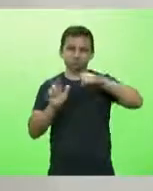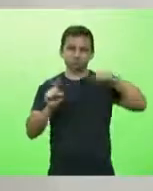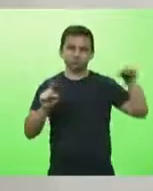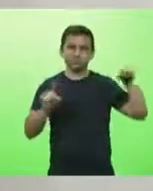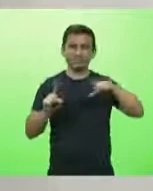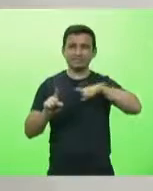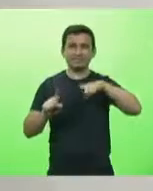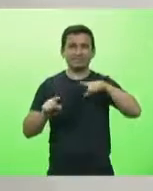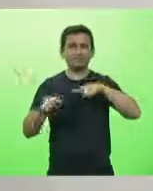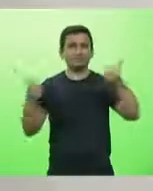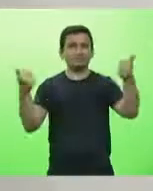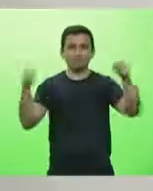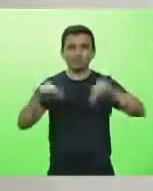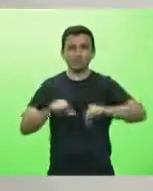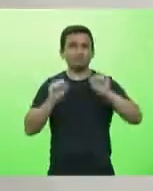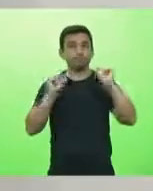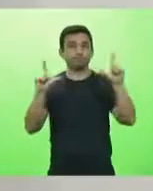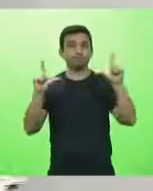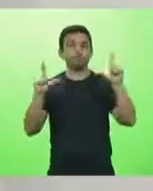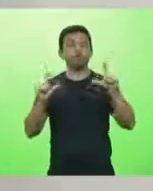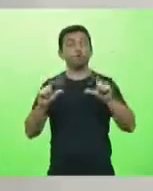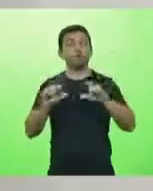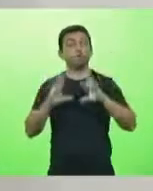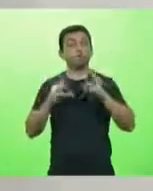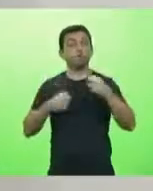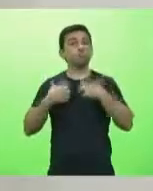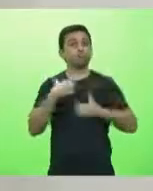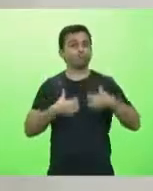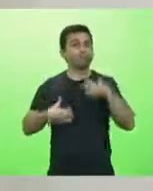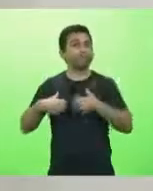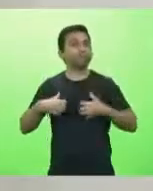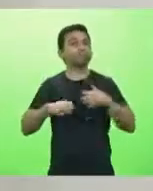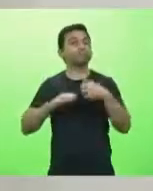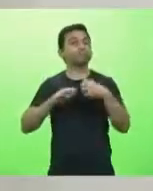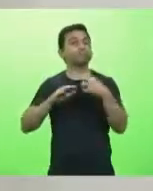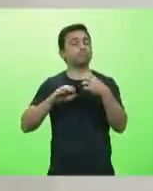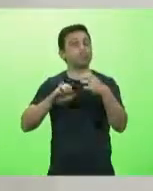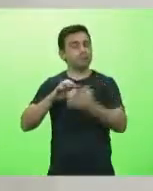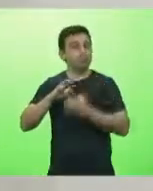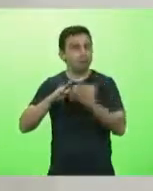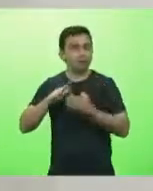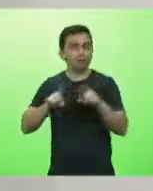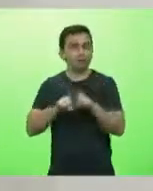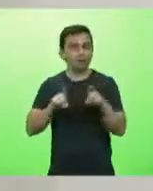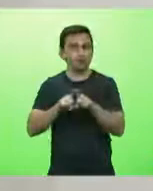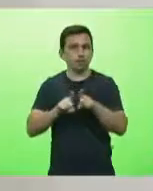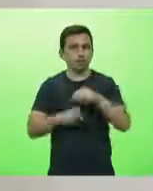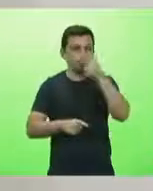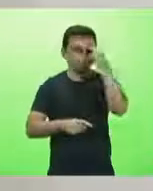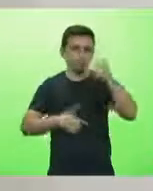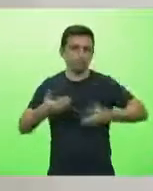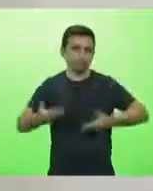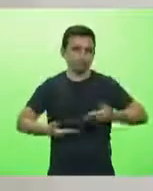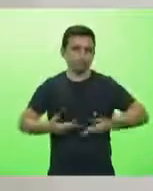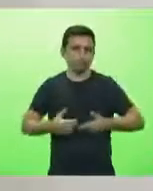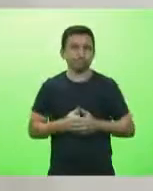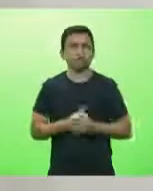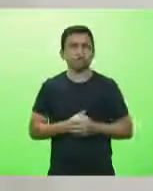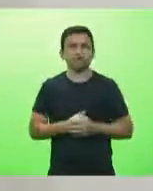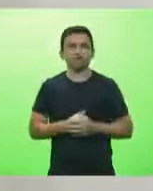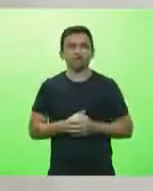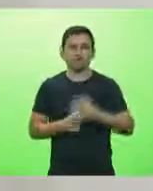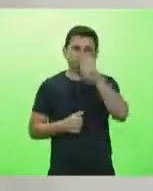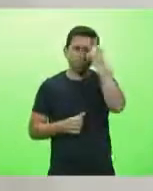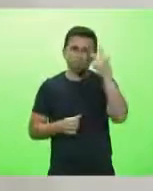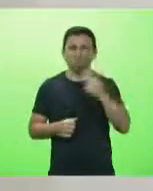desespero dos nossos empresários e dos empregados. E olha que interessante, quem tem mais sofrido com isso são os que ganham menos